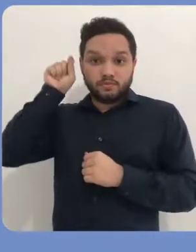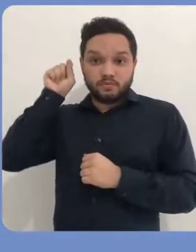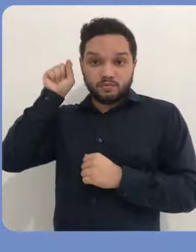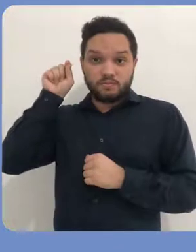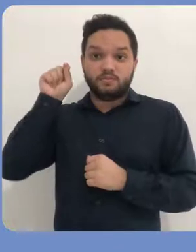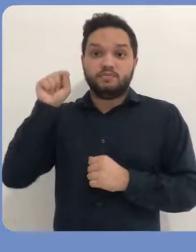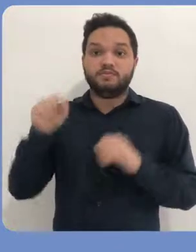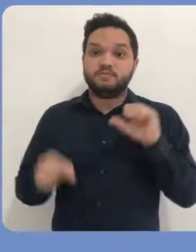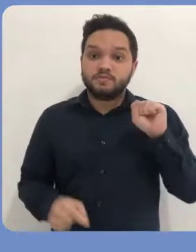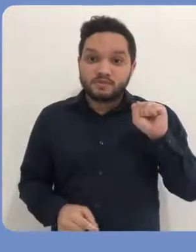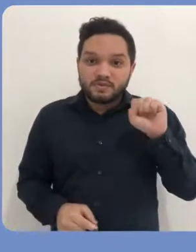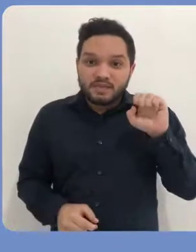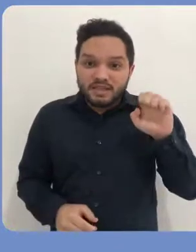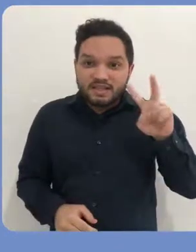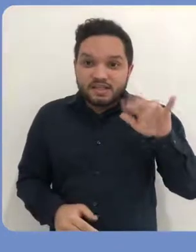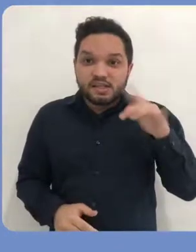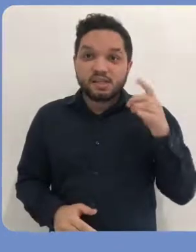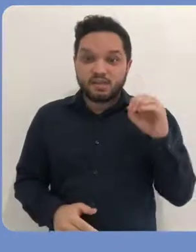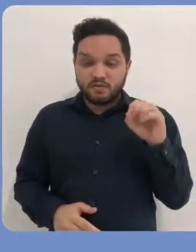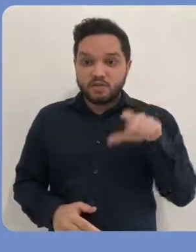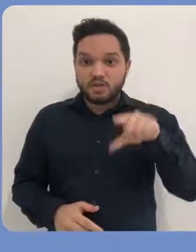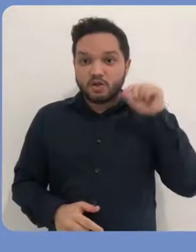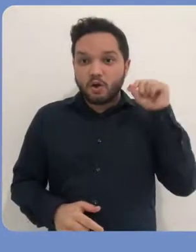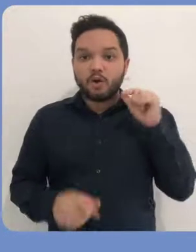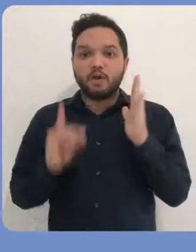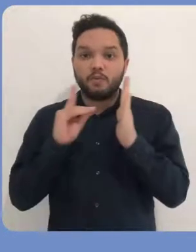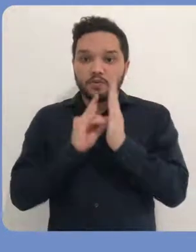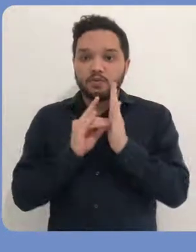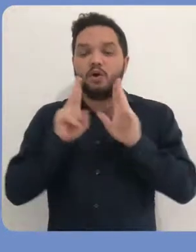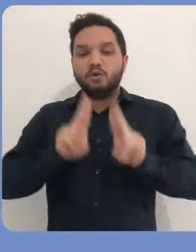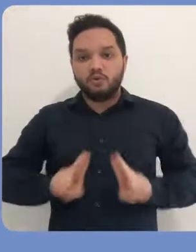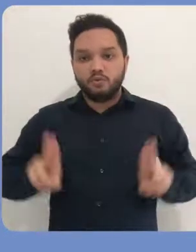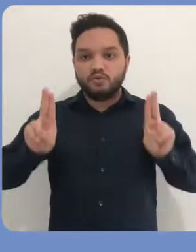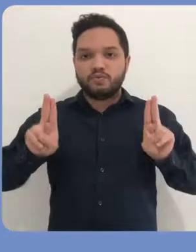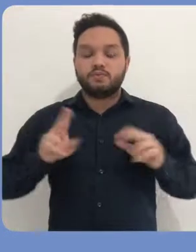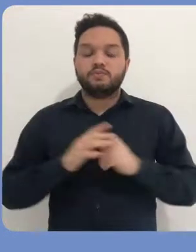selecionar no campo serviço repositório UFSC.